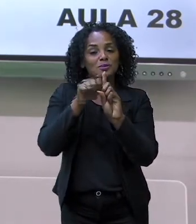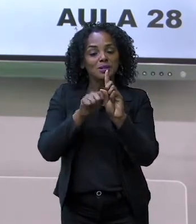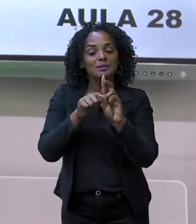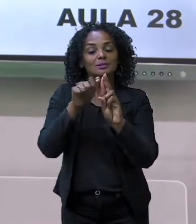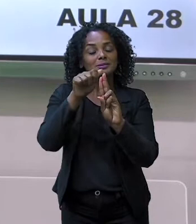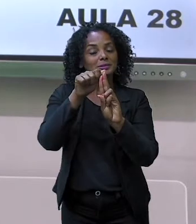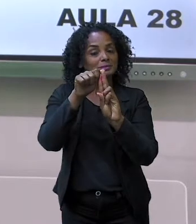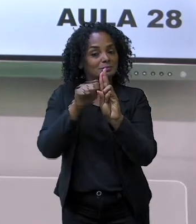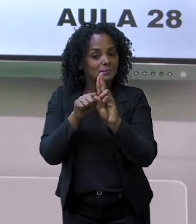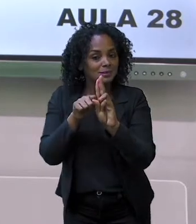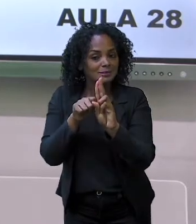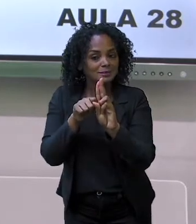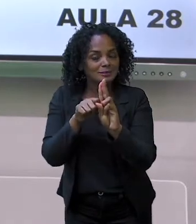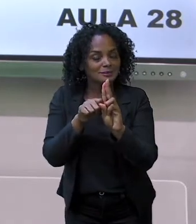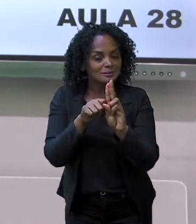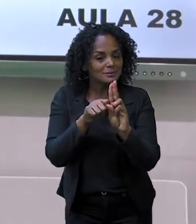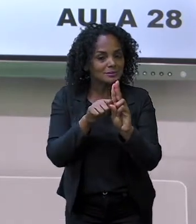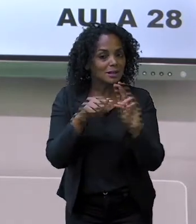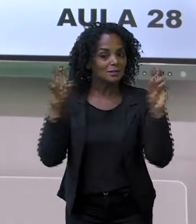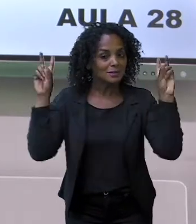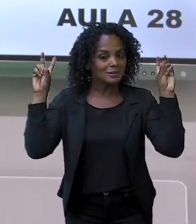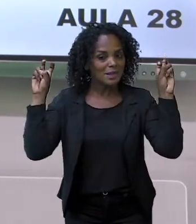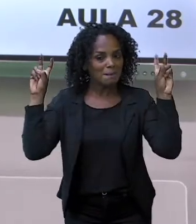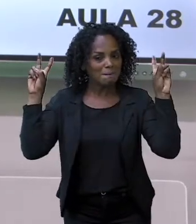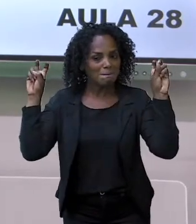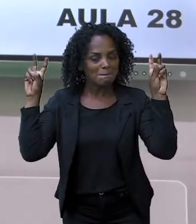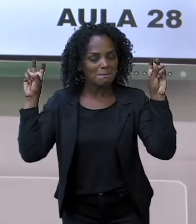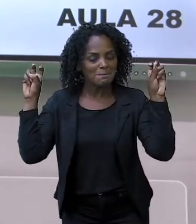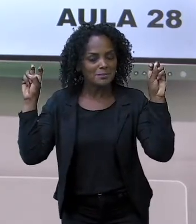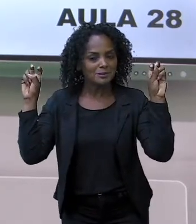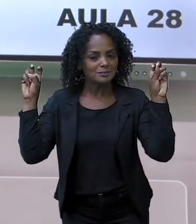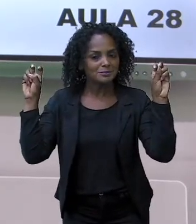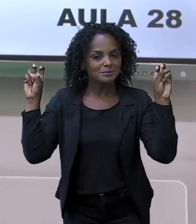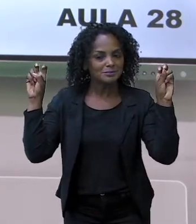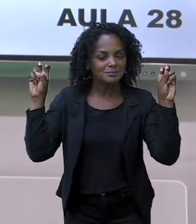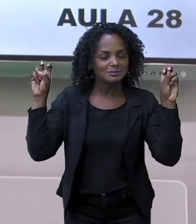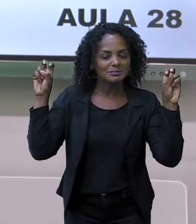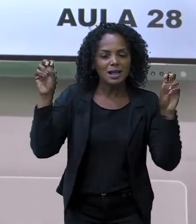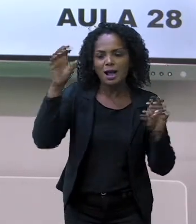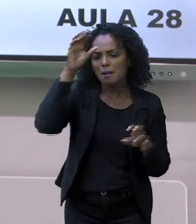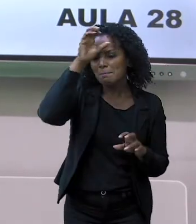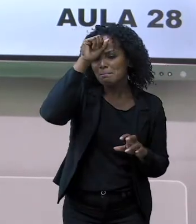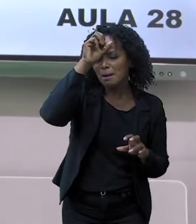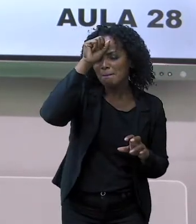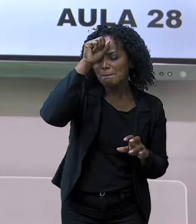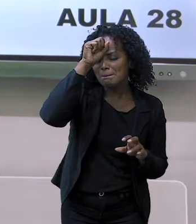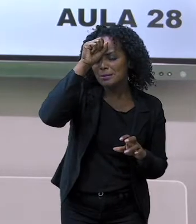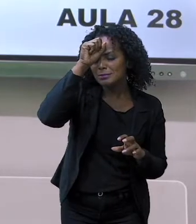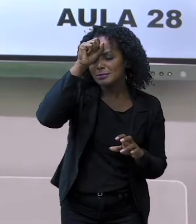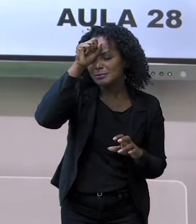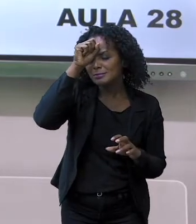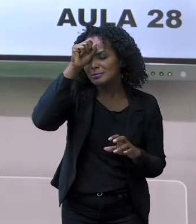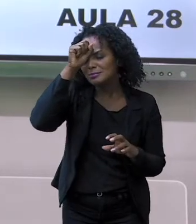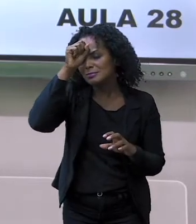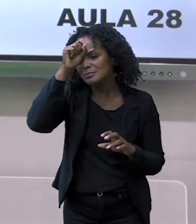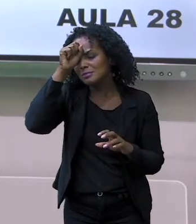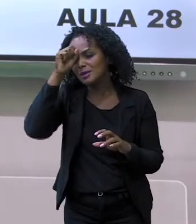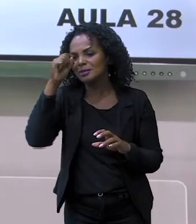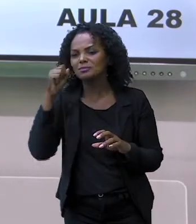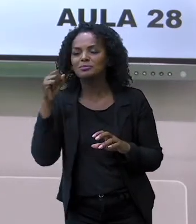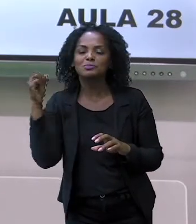dezena. Que legal, vamos aprender coisas novas aqui.